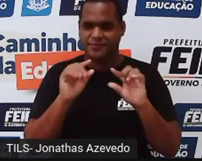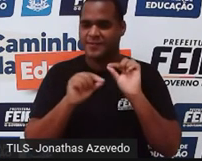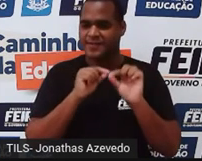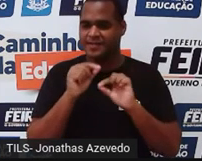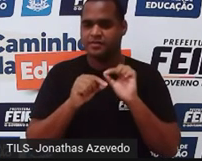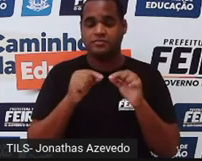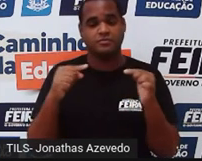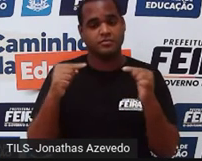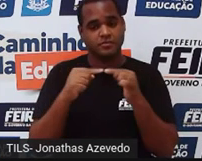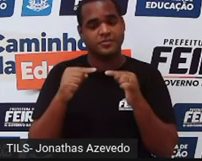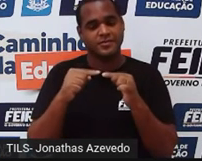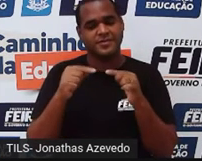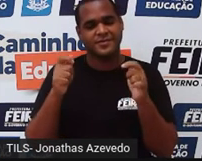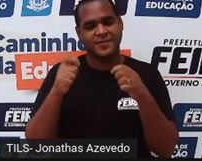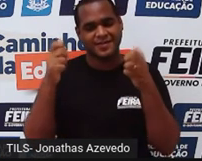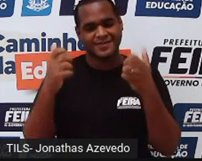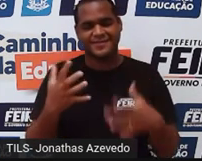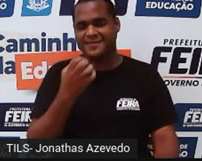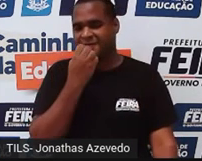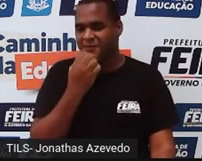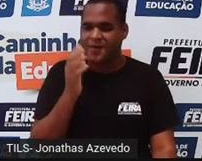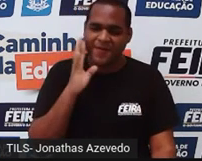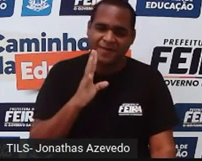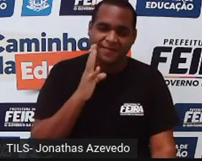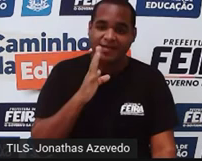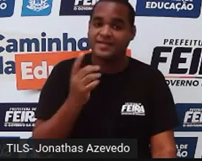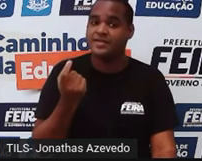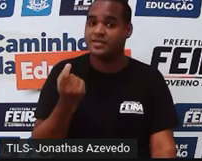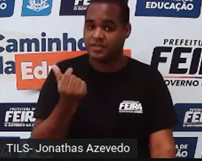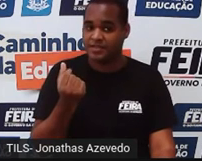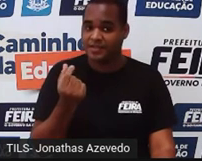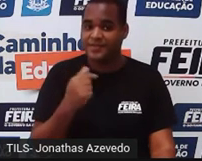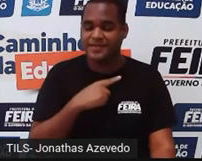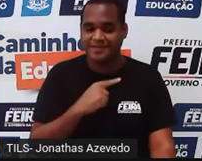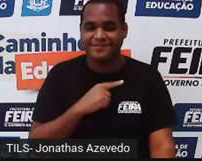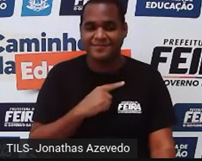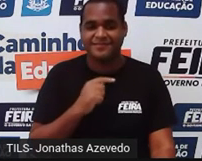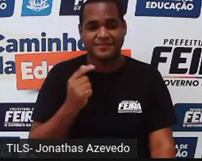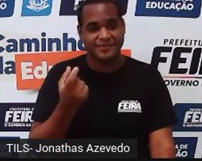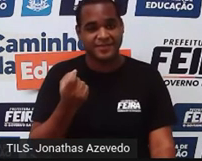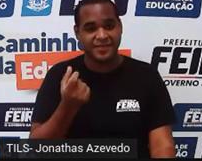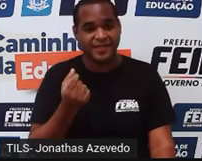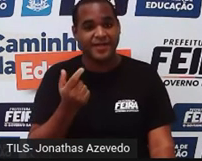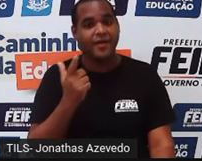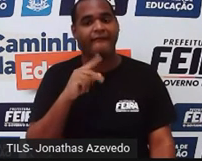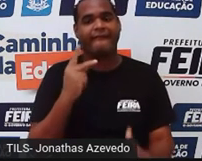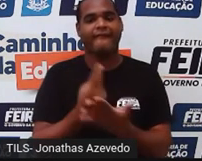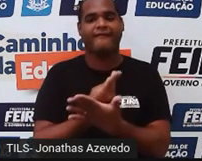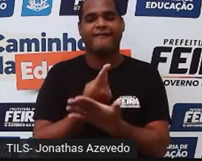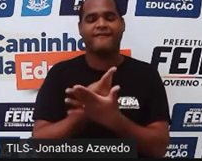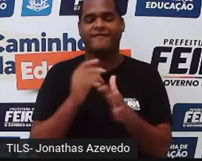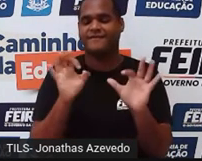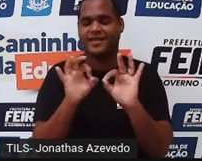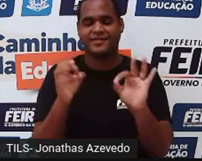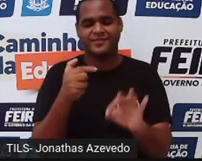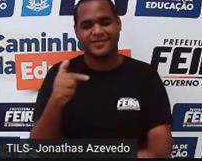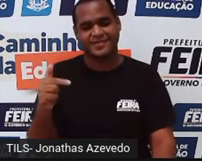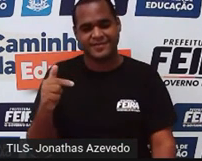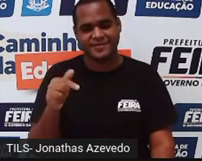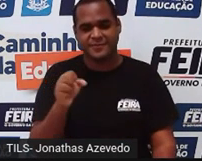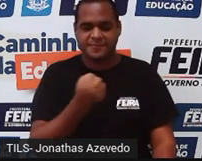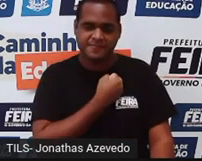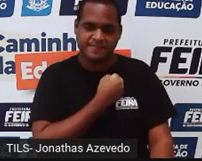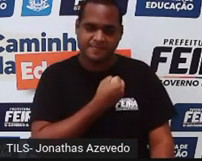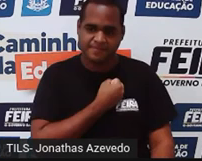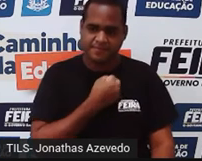jeito é bacana. Esse jeito envolve dinheiro. E com dinheiro a gente não erra. Olha só. Quando o número for